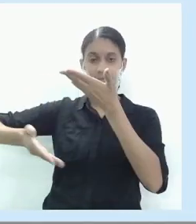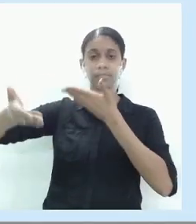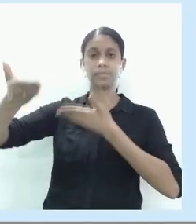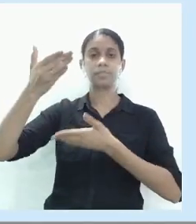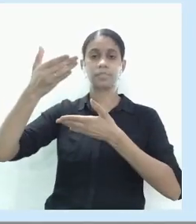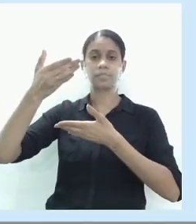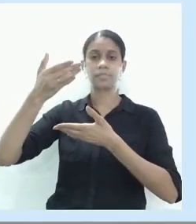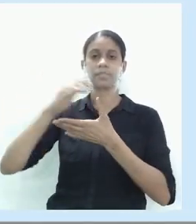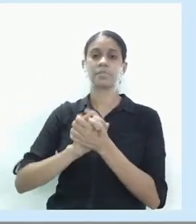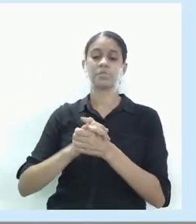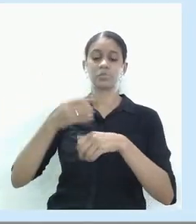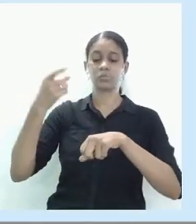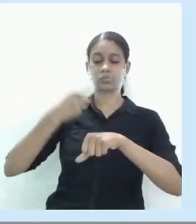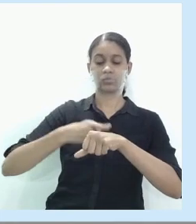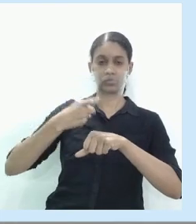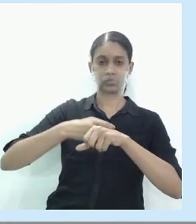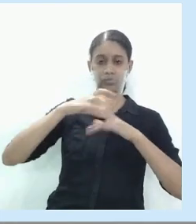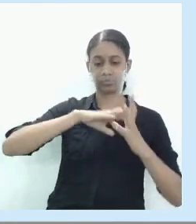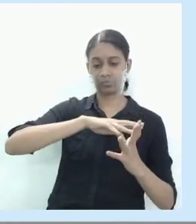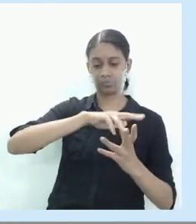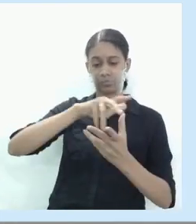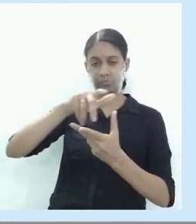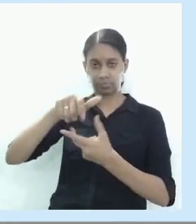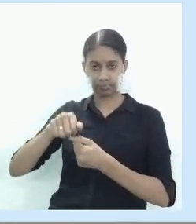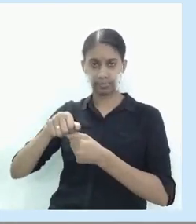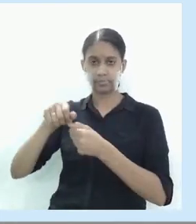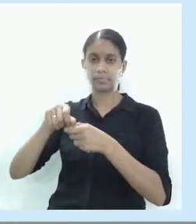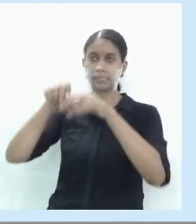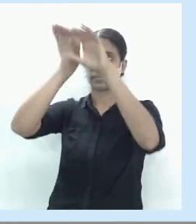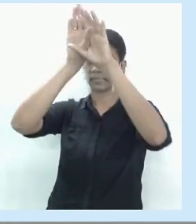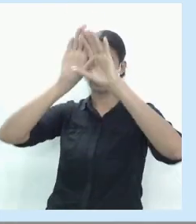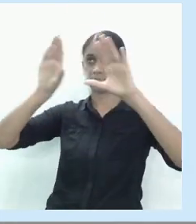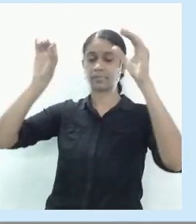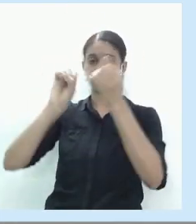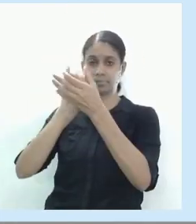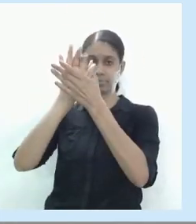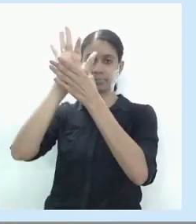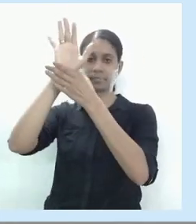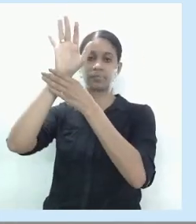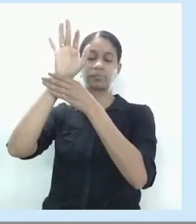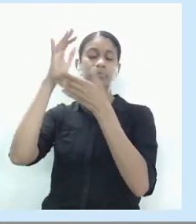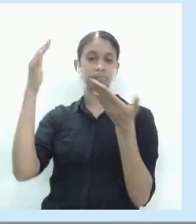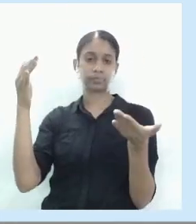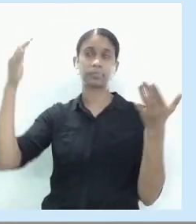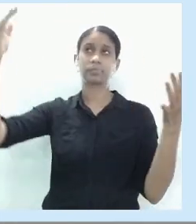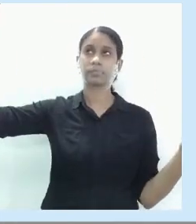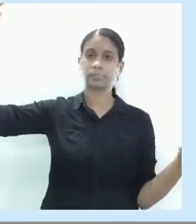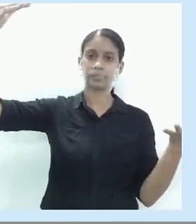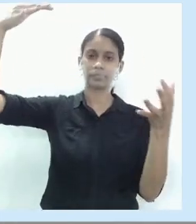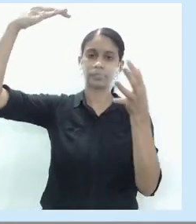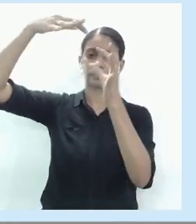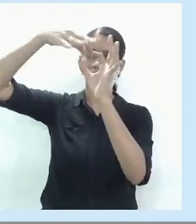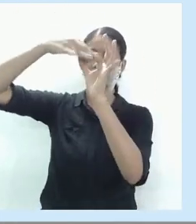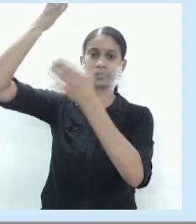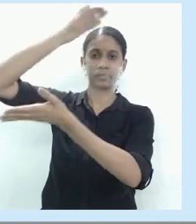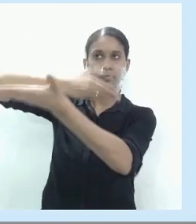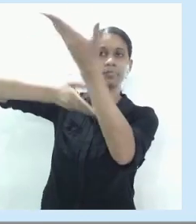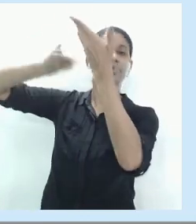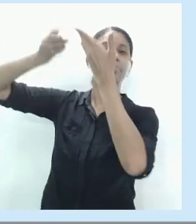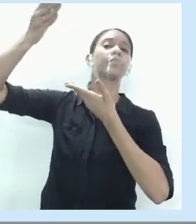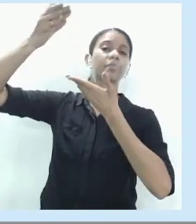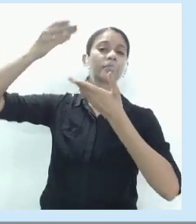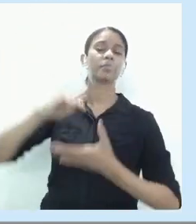superfícies sólidas a atmosfera a superfície dos gases as camadas